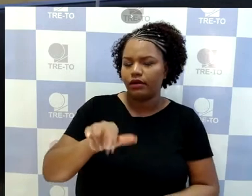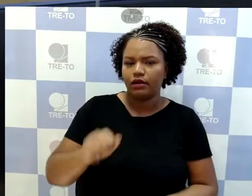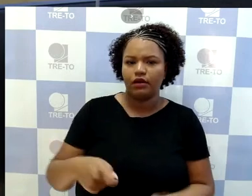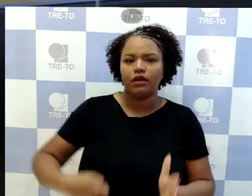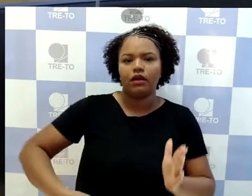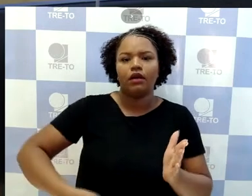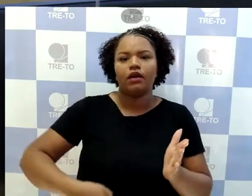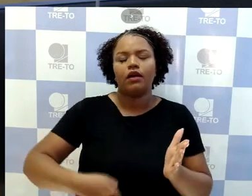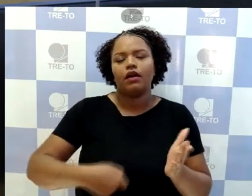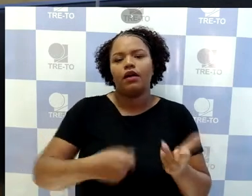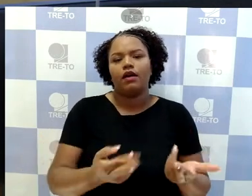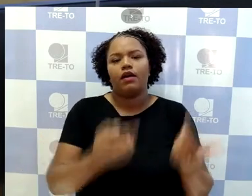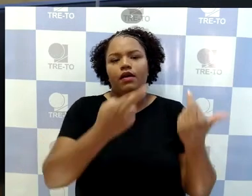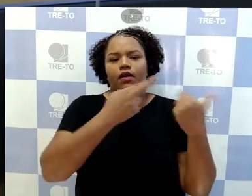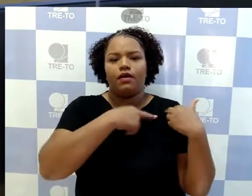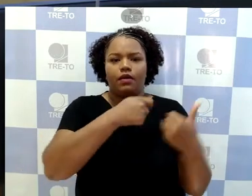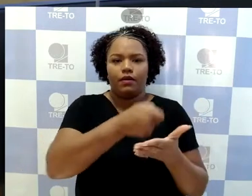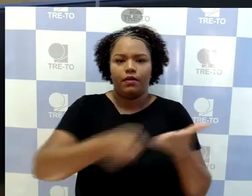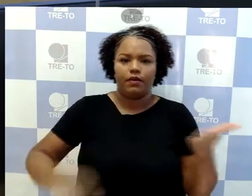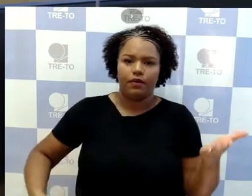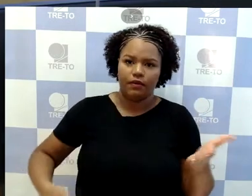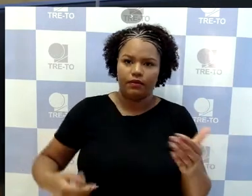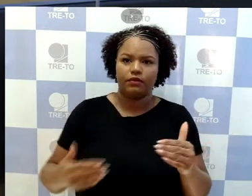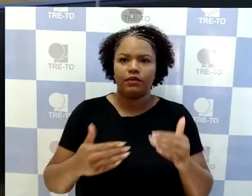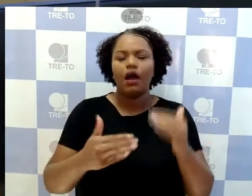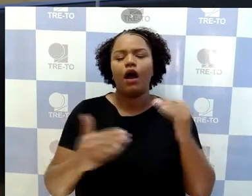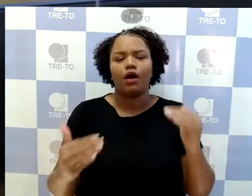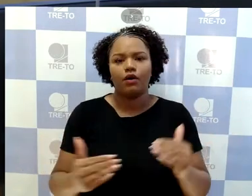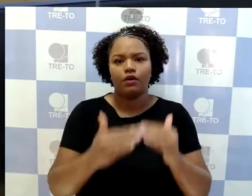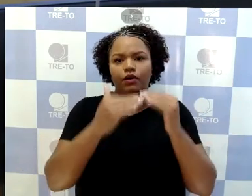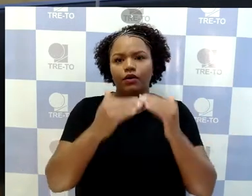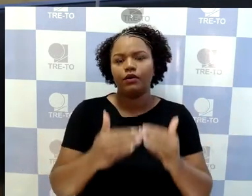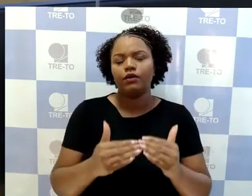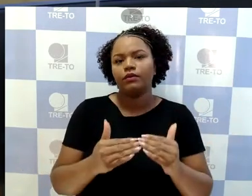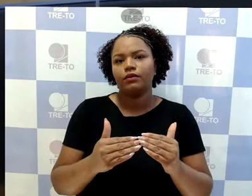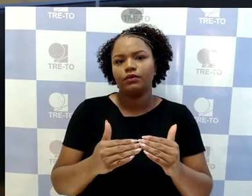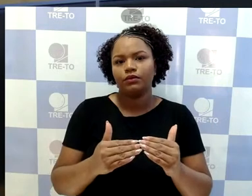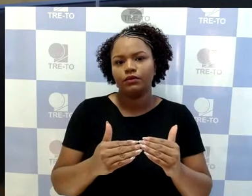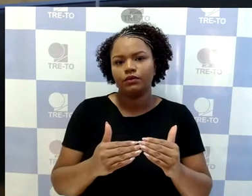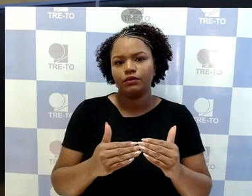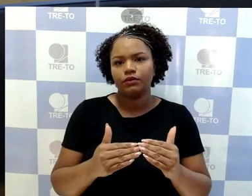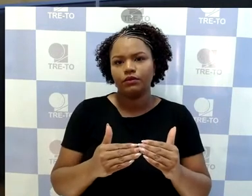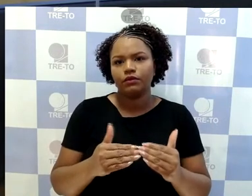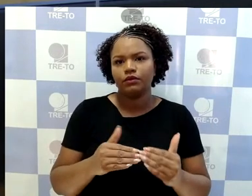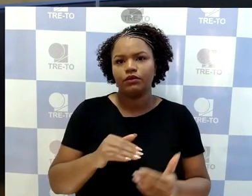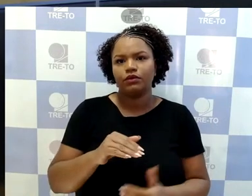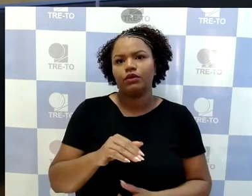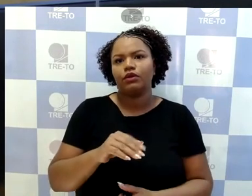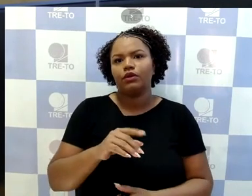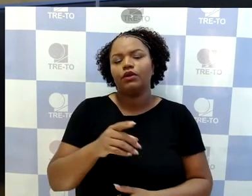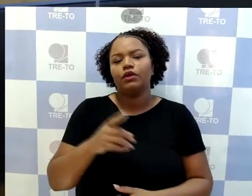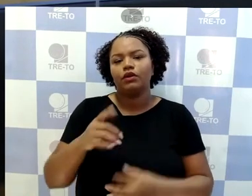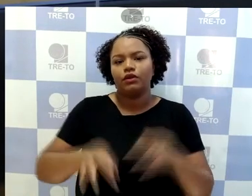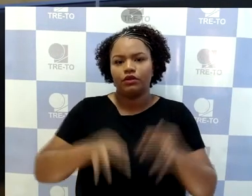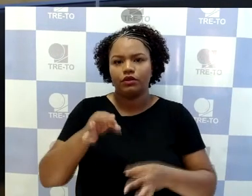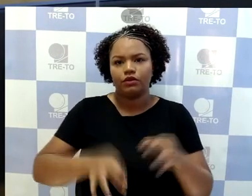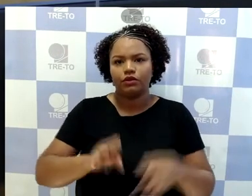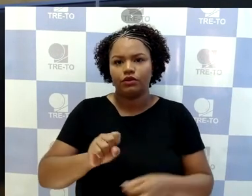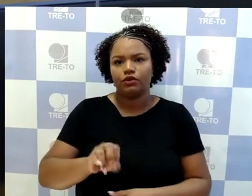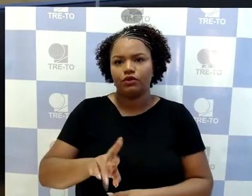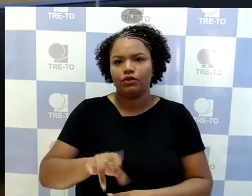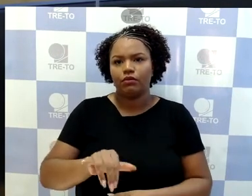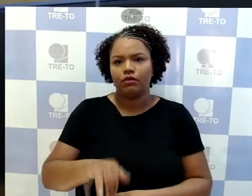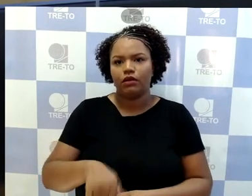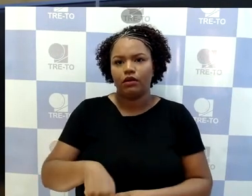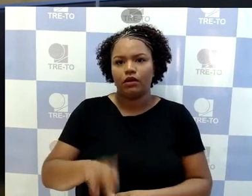Blum. Obrigado, seu presidente. De acordo. E, por isso, doutora Sudbrak. Acompanho também o